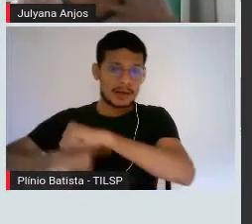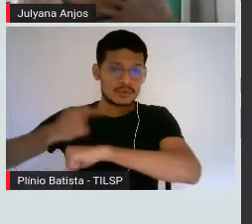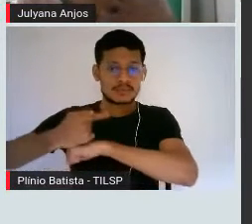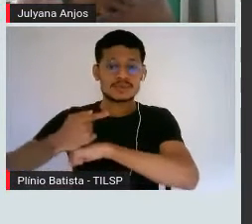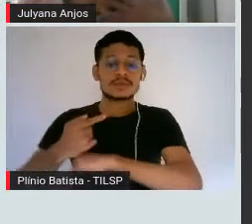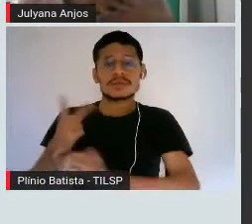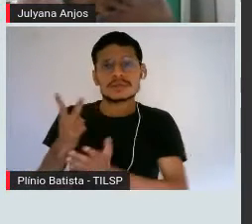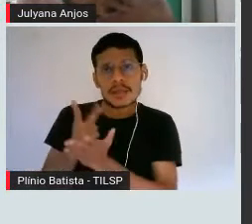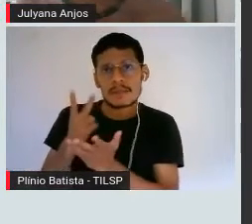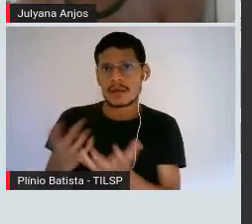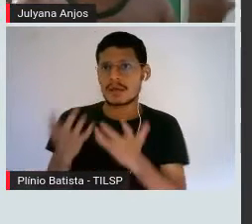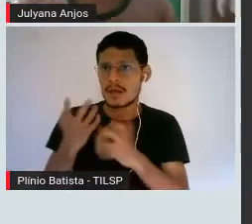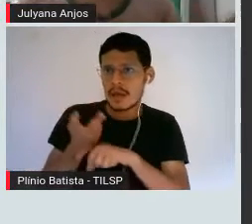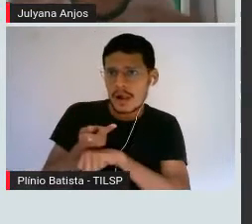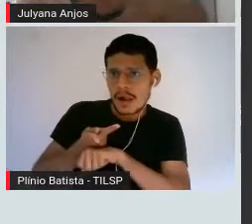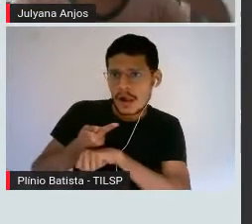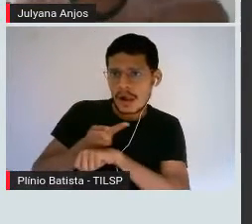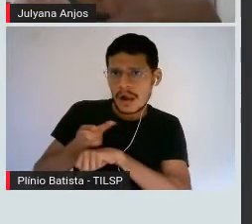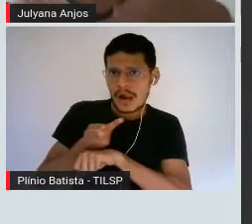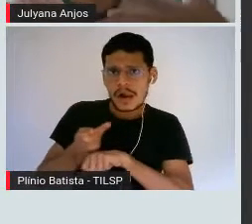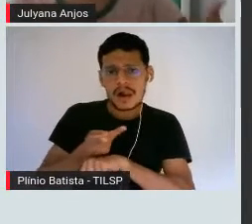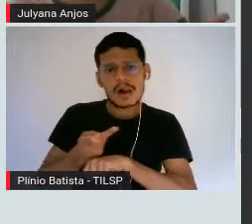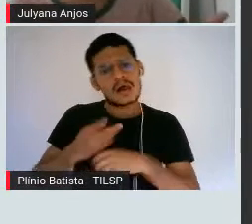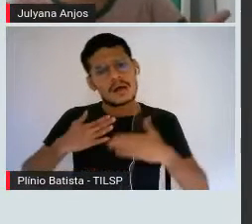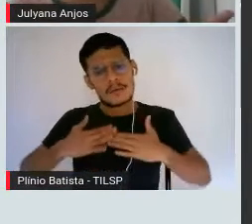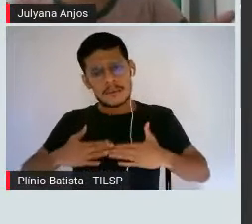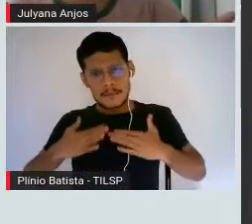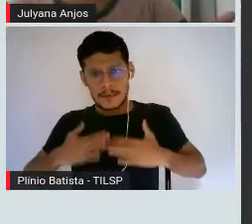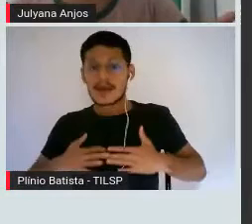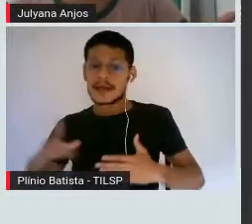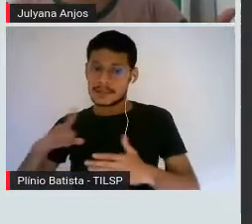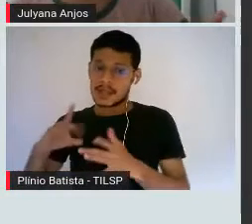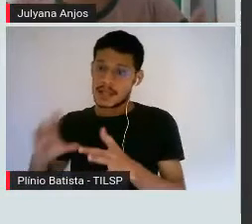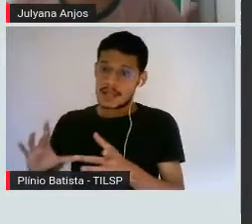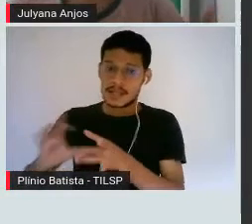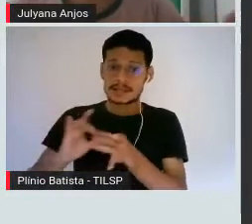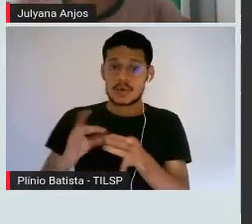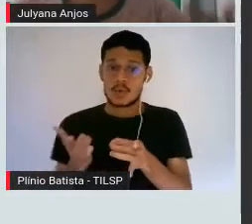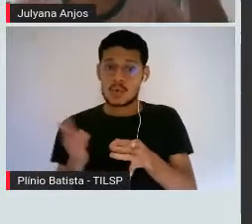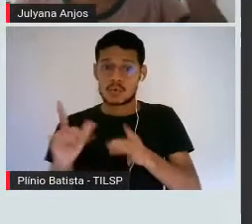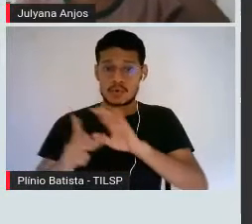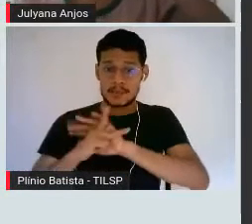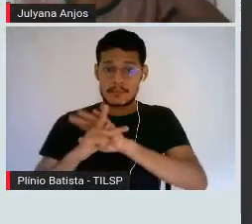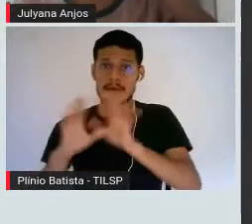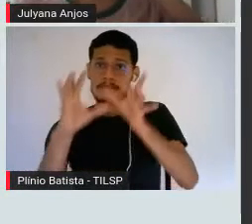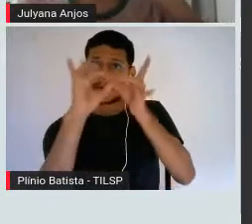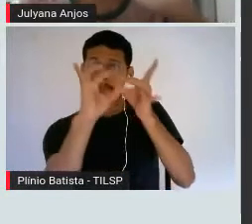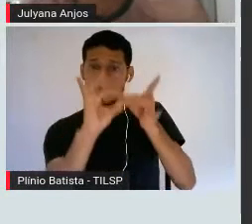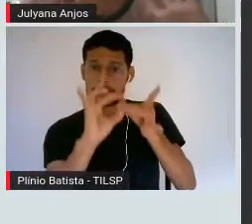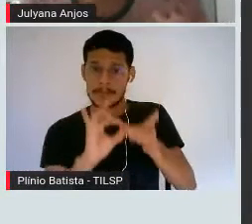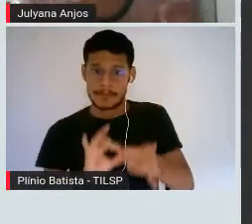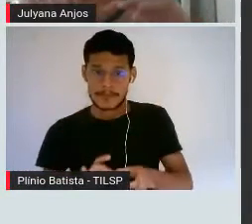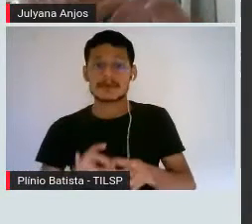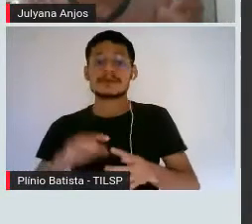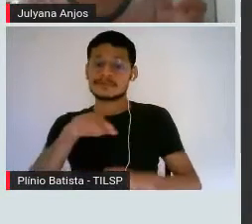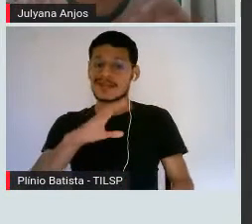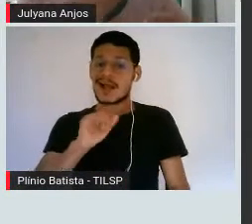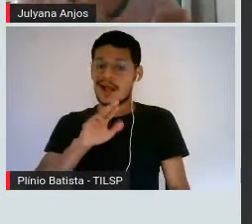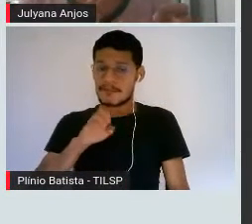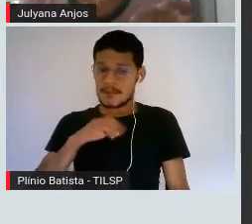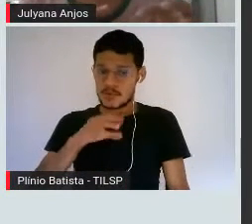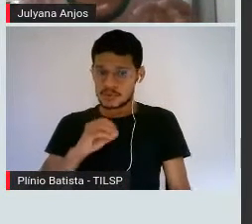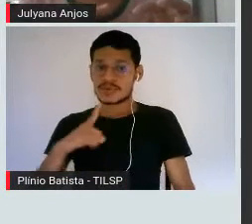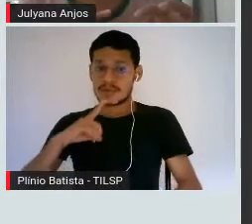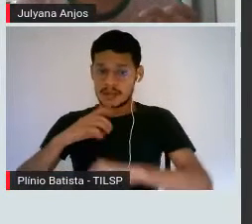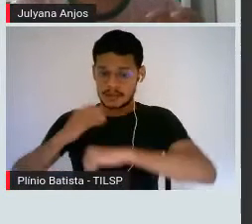lá um processo estável. E para isso, eles vão promover outras ligações com outros elementos. E o carbono, ele promove quatro